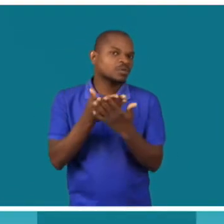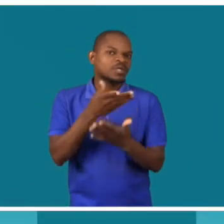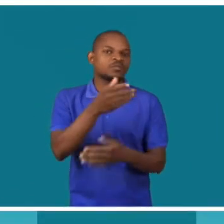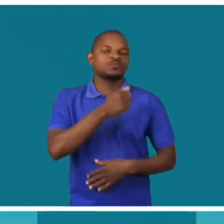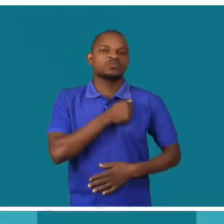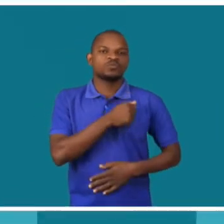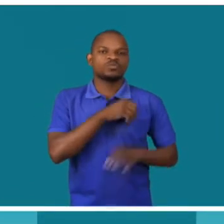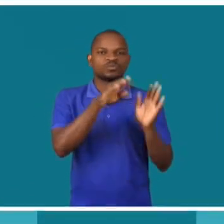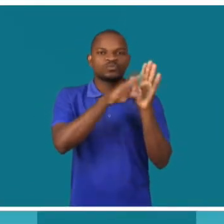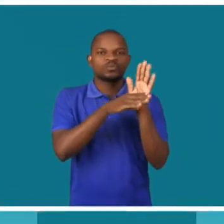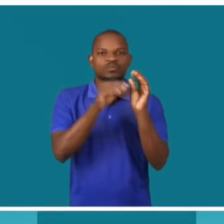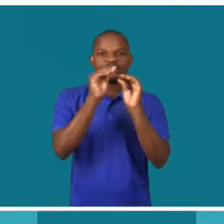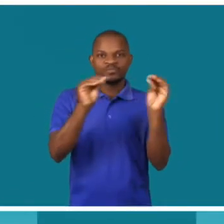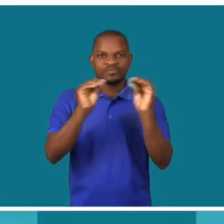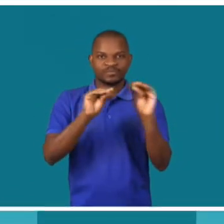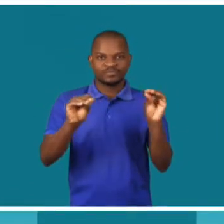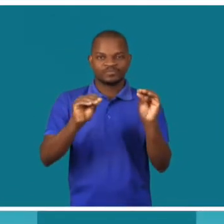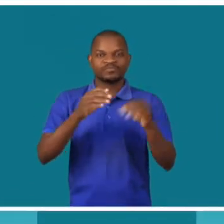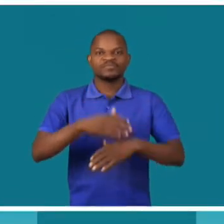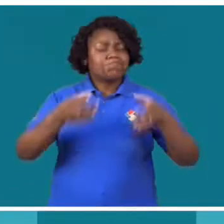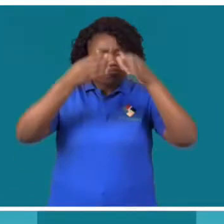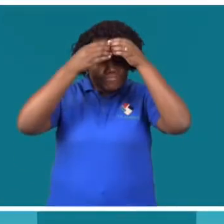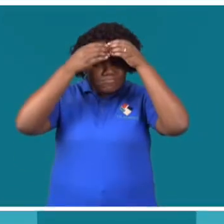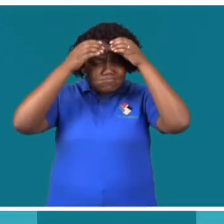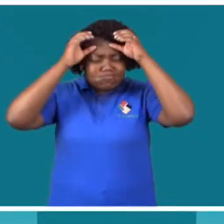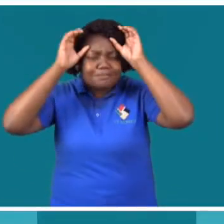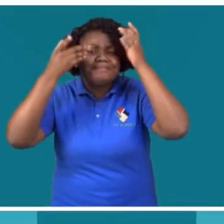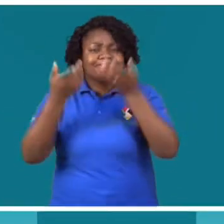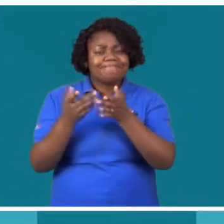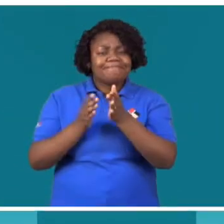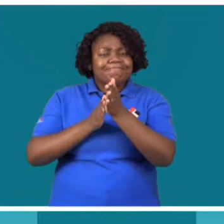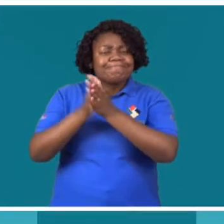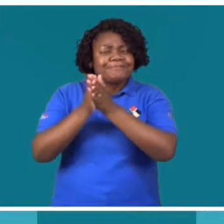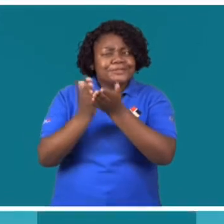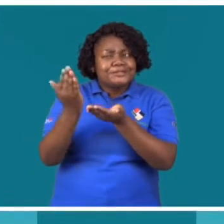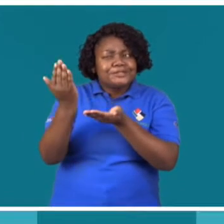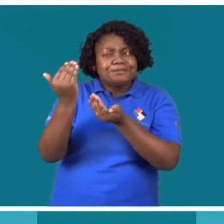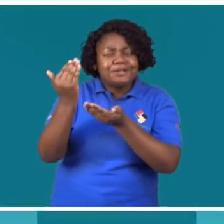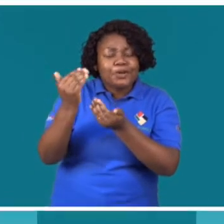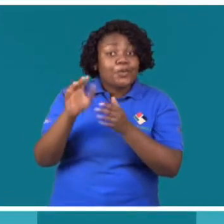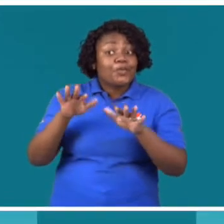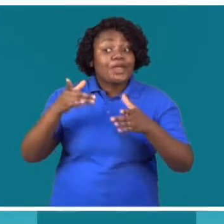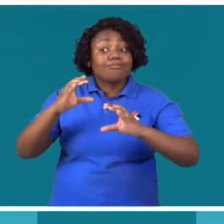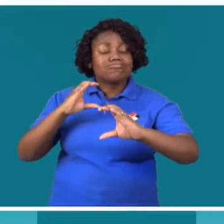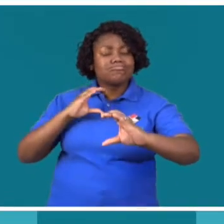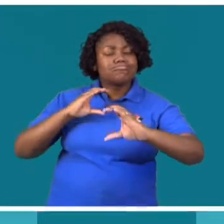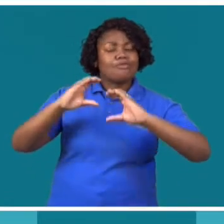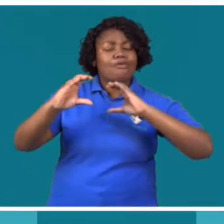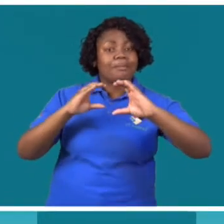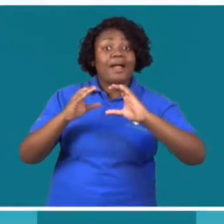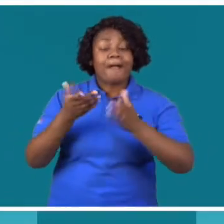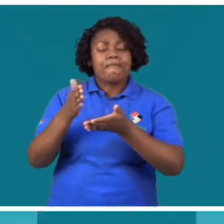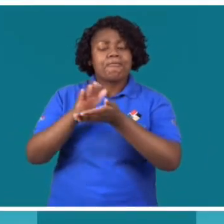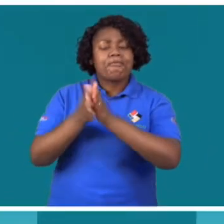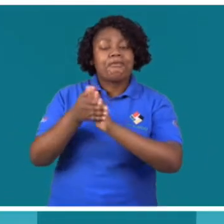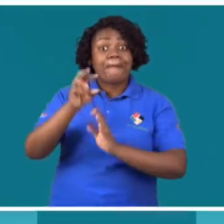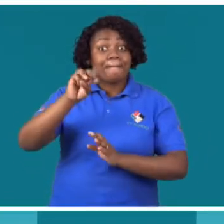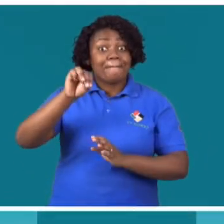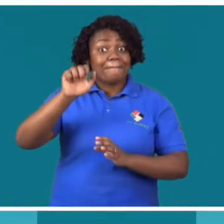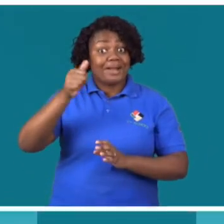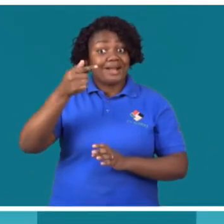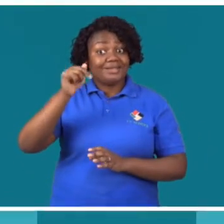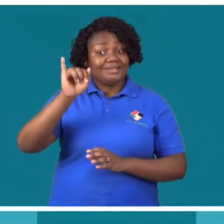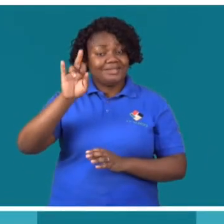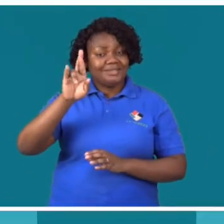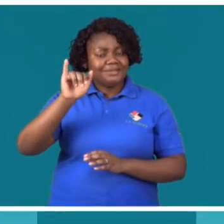porque gostam, de facto, de programas educacionais. Com esta capacitação, espera-se impulsionar